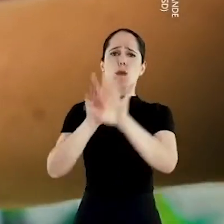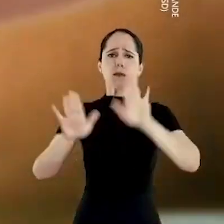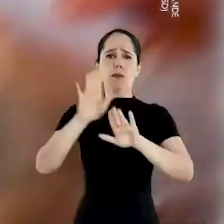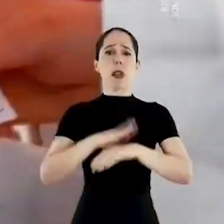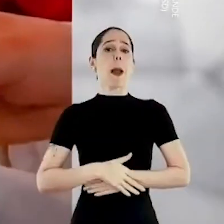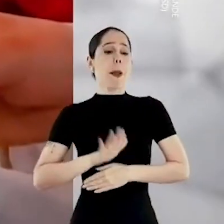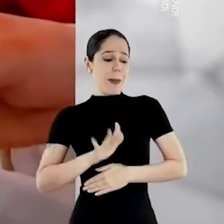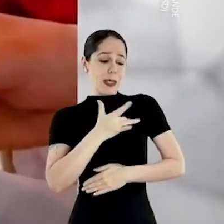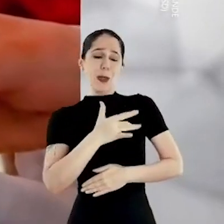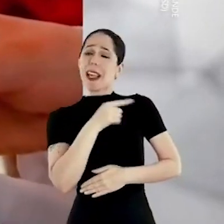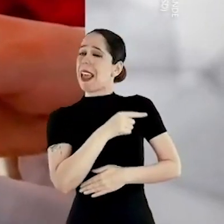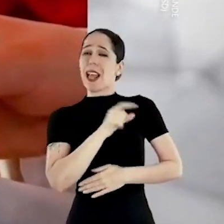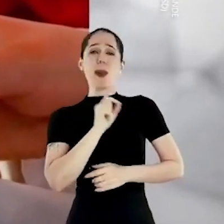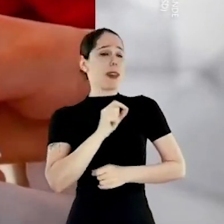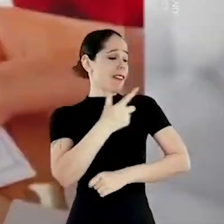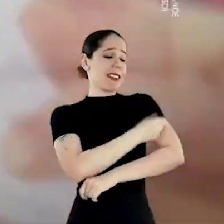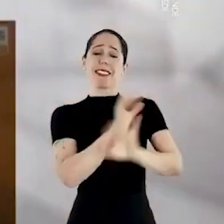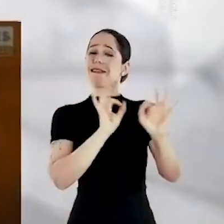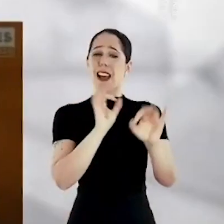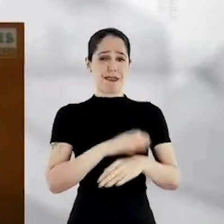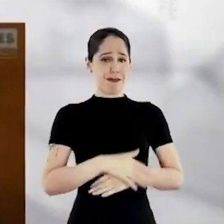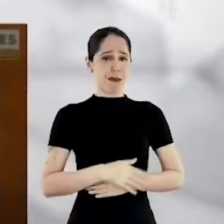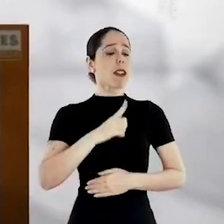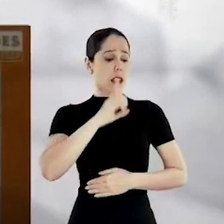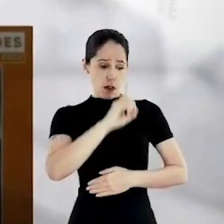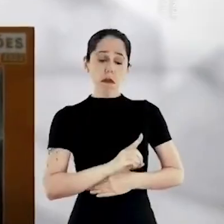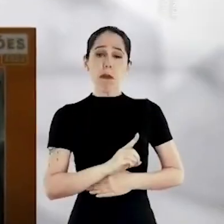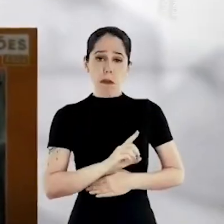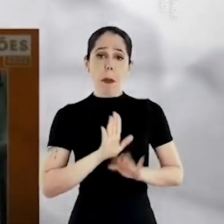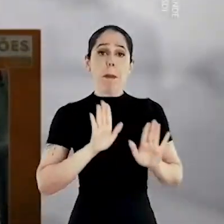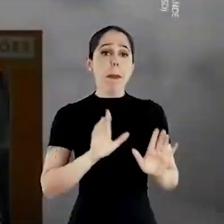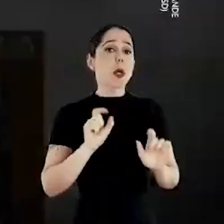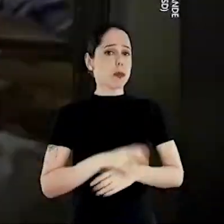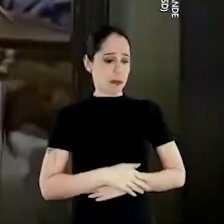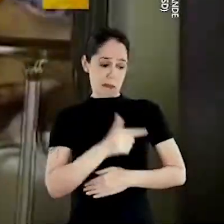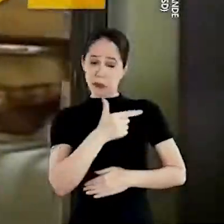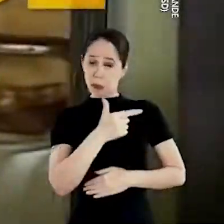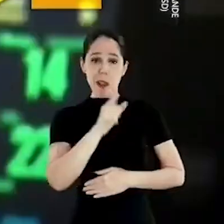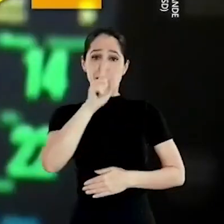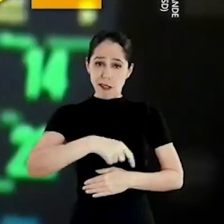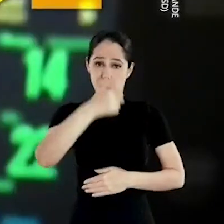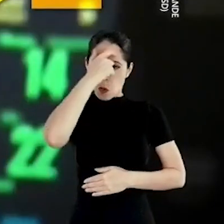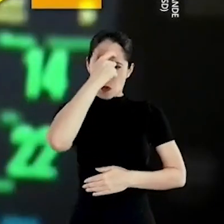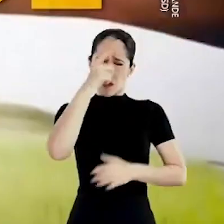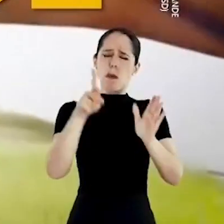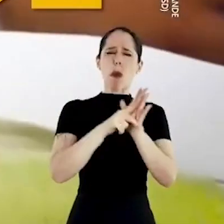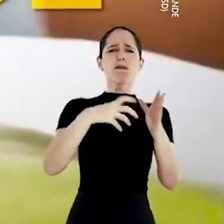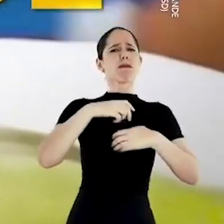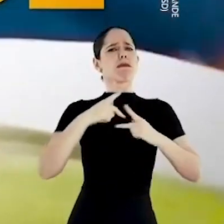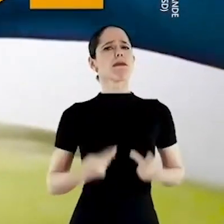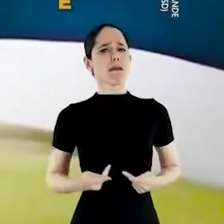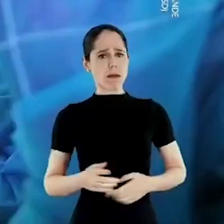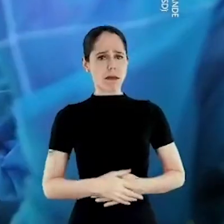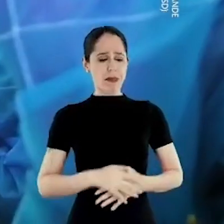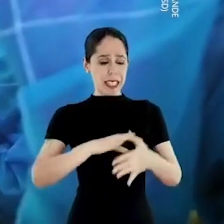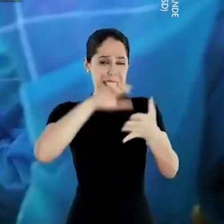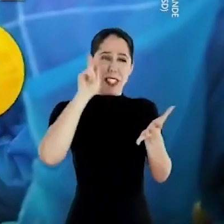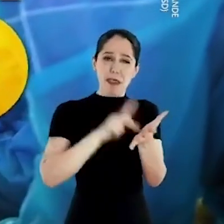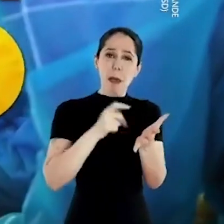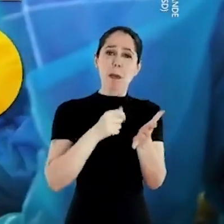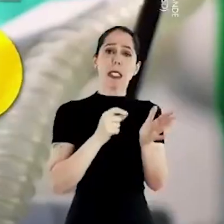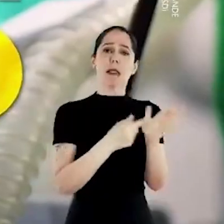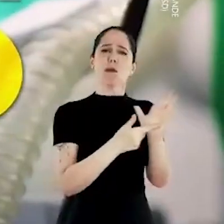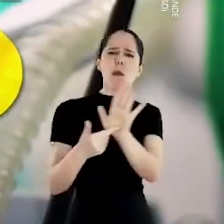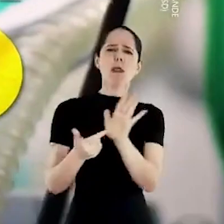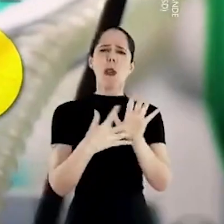e a dos outros. Já o Onyx não se vacinou. Ele tem esse direito. O que ele não teve foi humanidade. Um